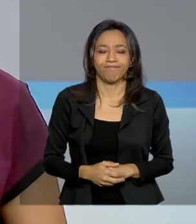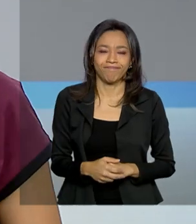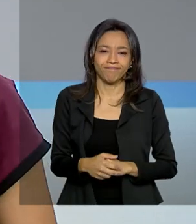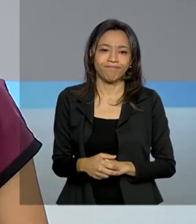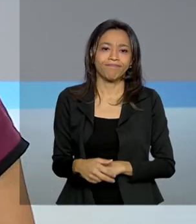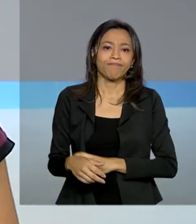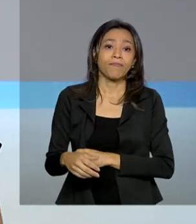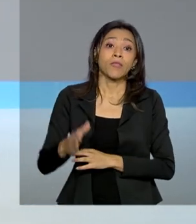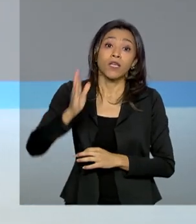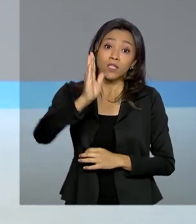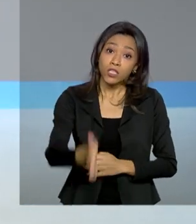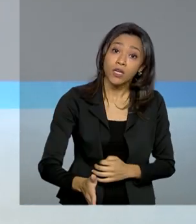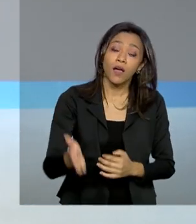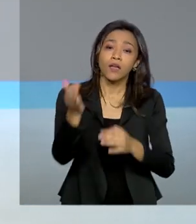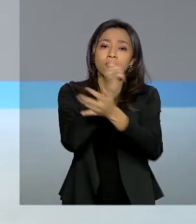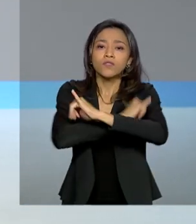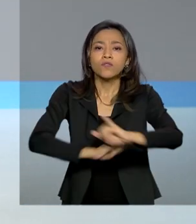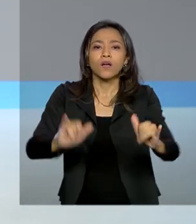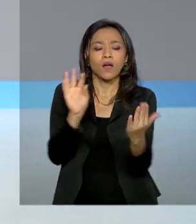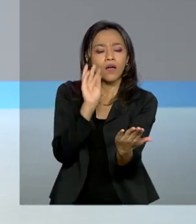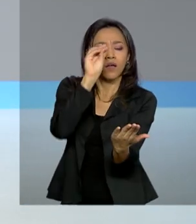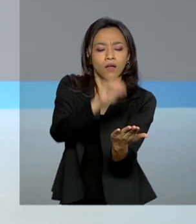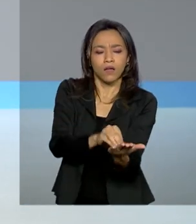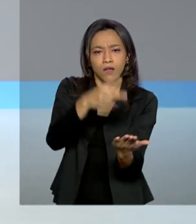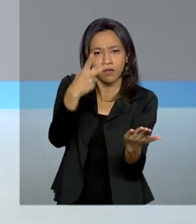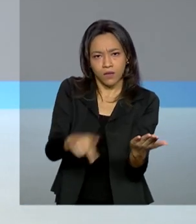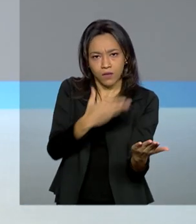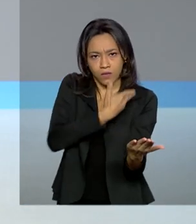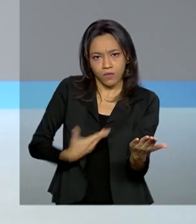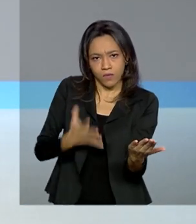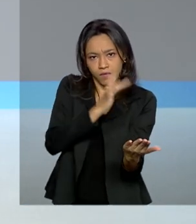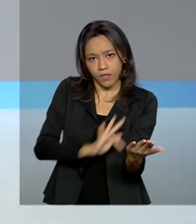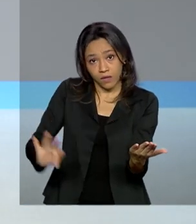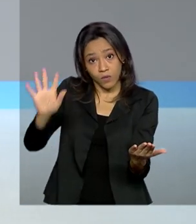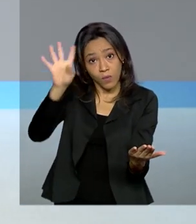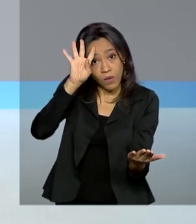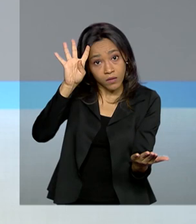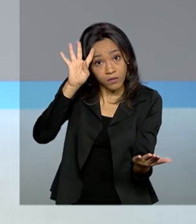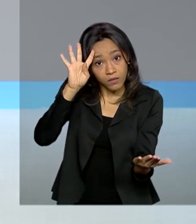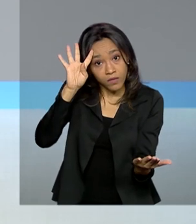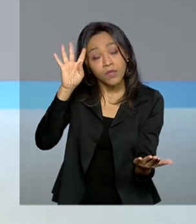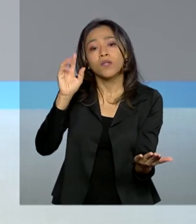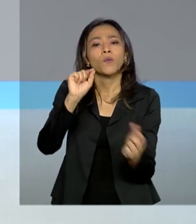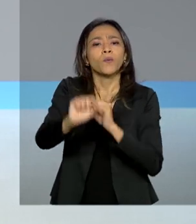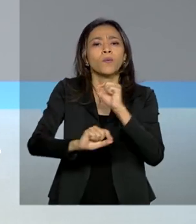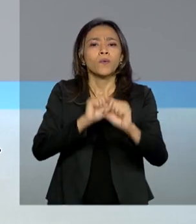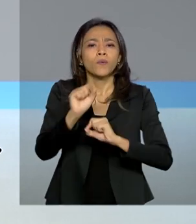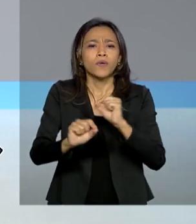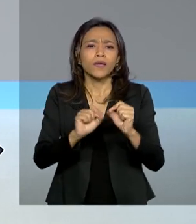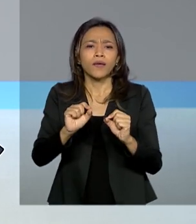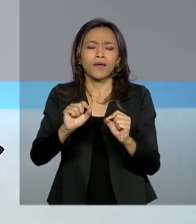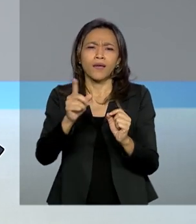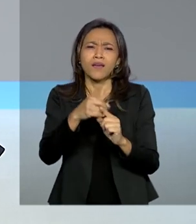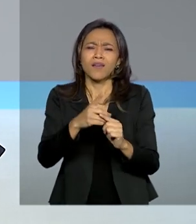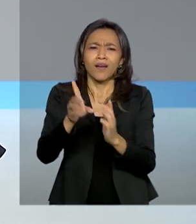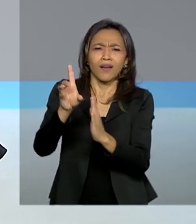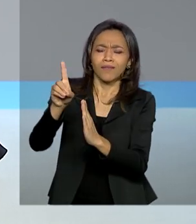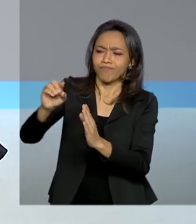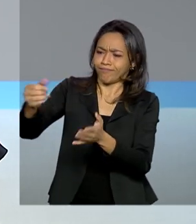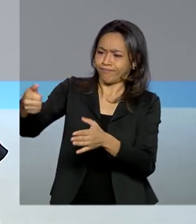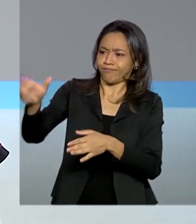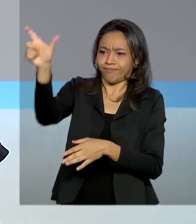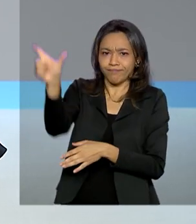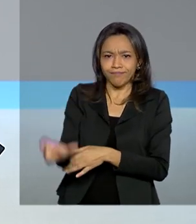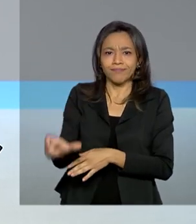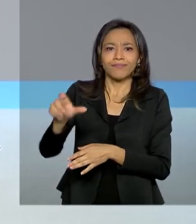Foi publicado no Diário Oficial da União desta quarta-feira o decreto que torna sem efeito a nomeação de Carlos